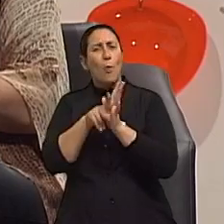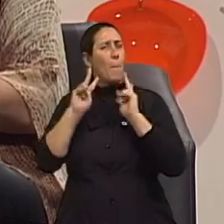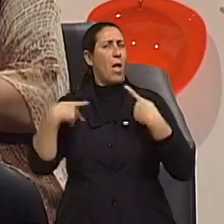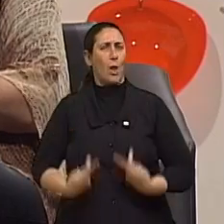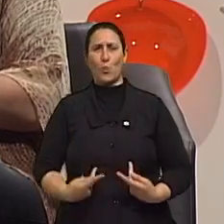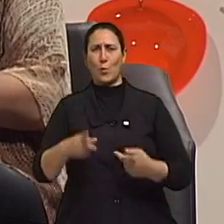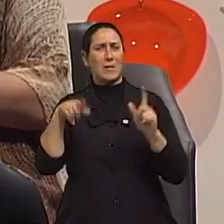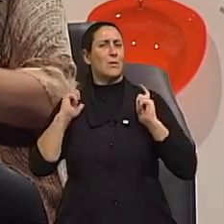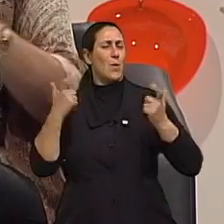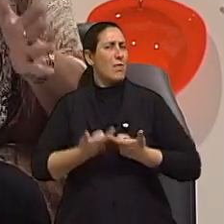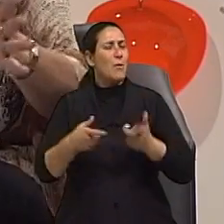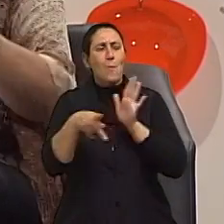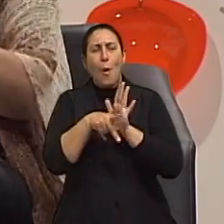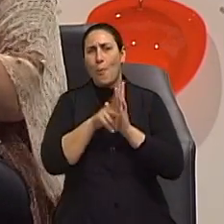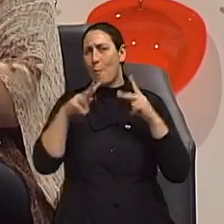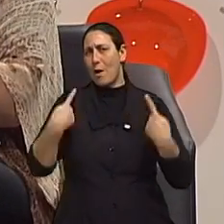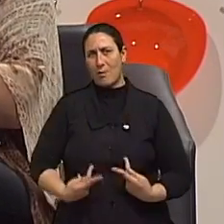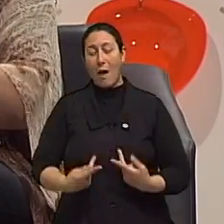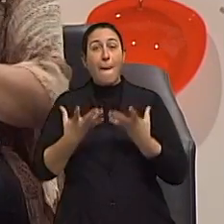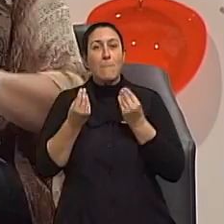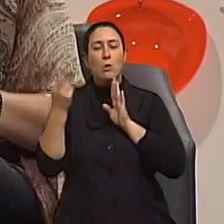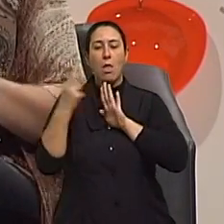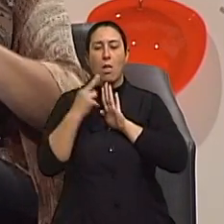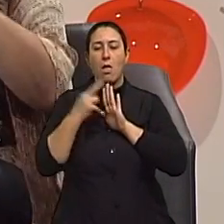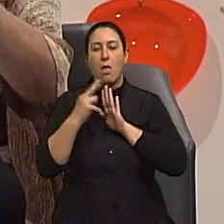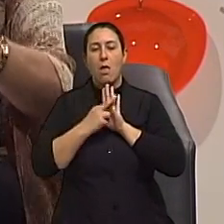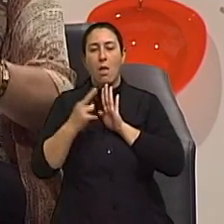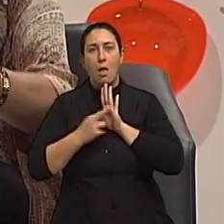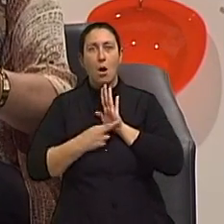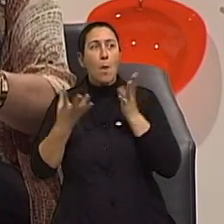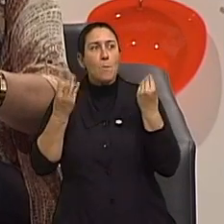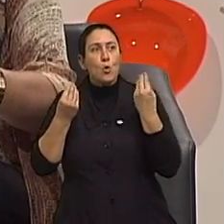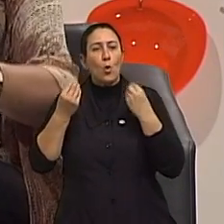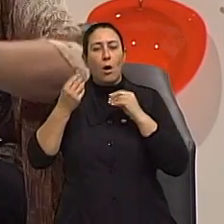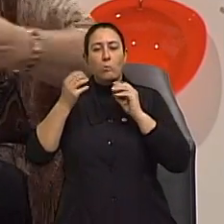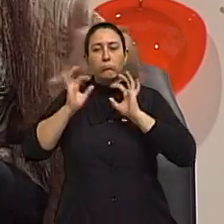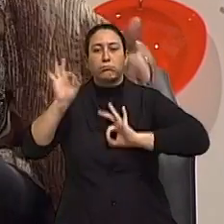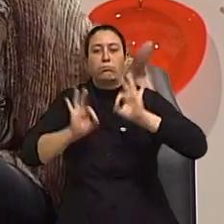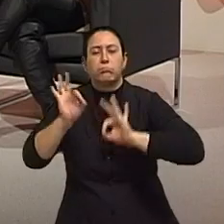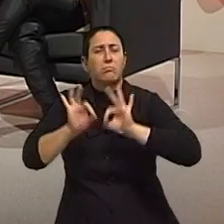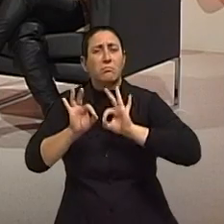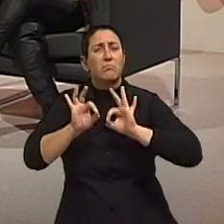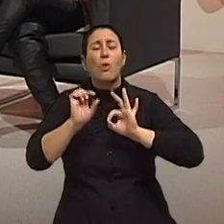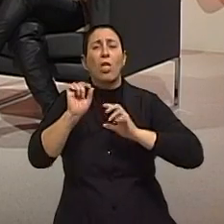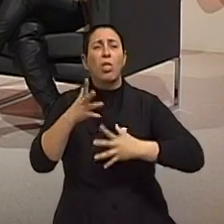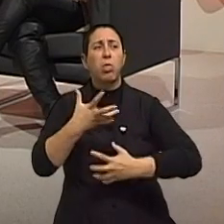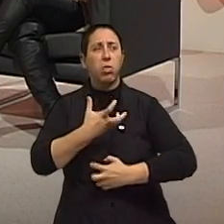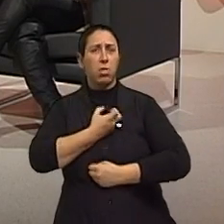sexualidade humana, que muitas regras e muito planejamento só vai frustrar,